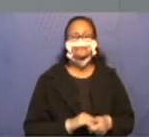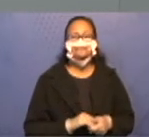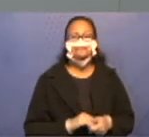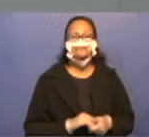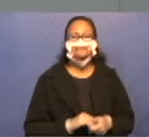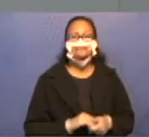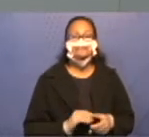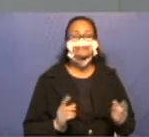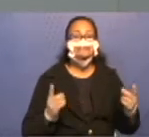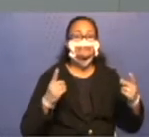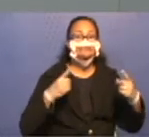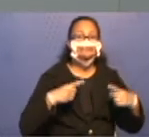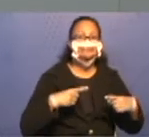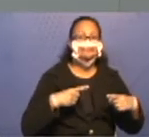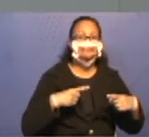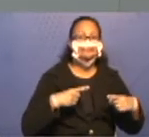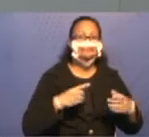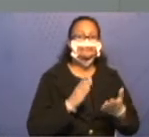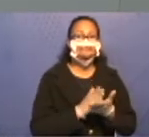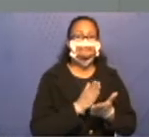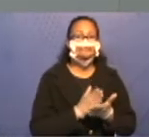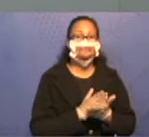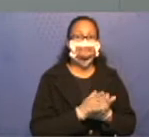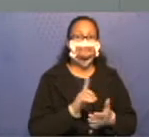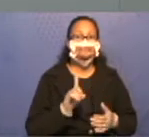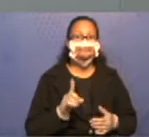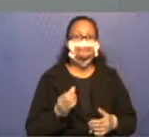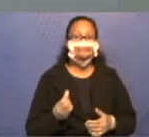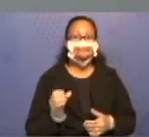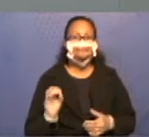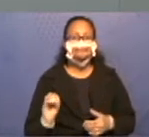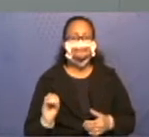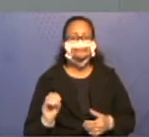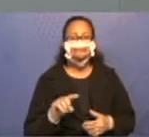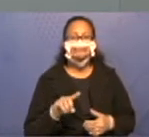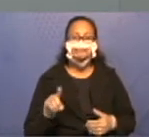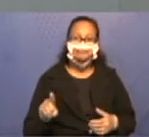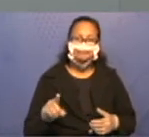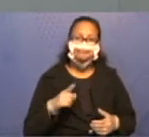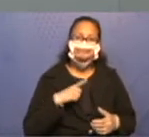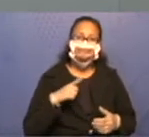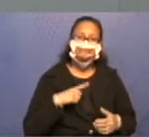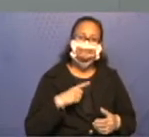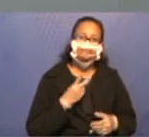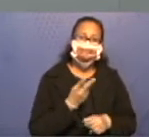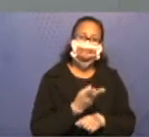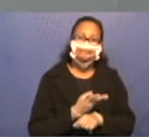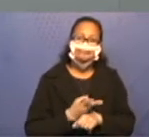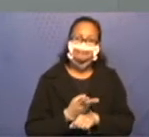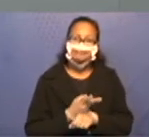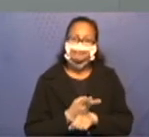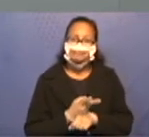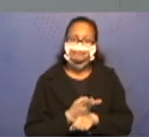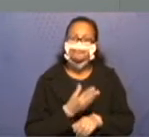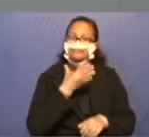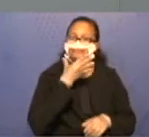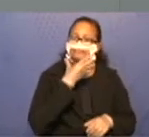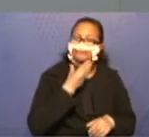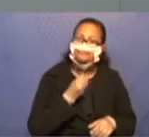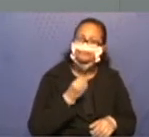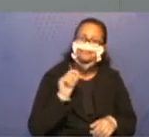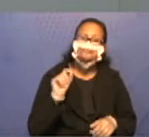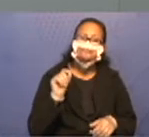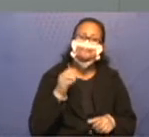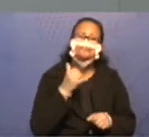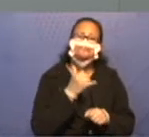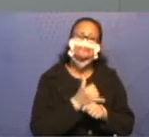Agora, vamos para o desafio da página 160. Você deverá encontrar entre esses homens quem é